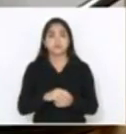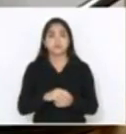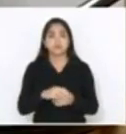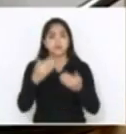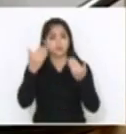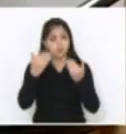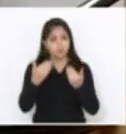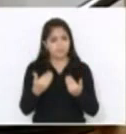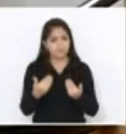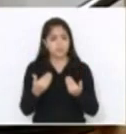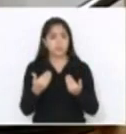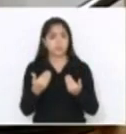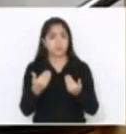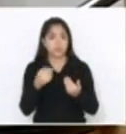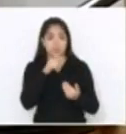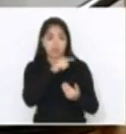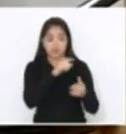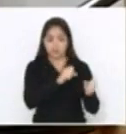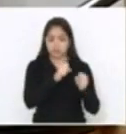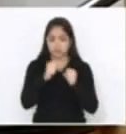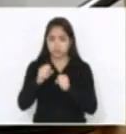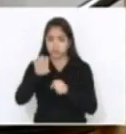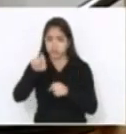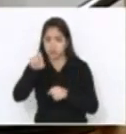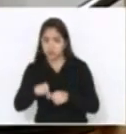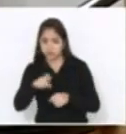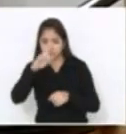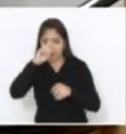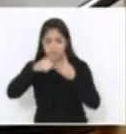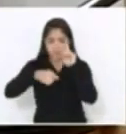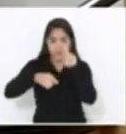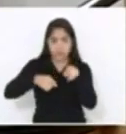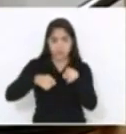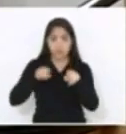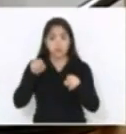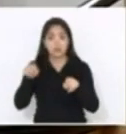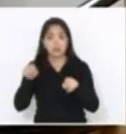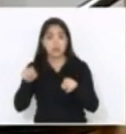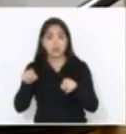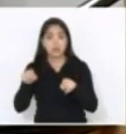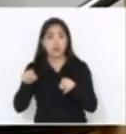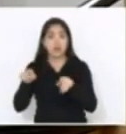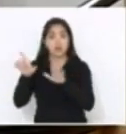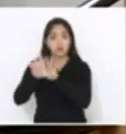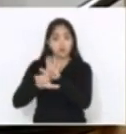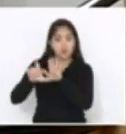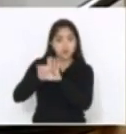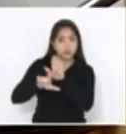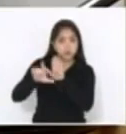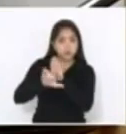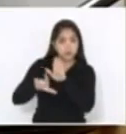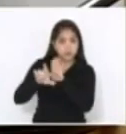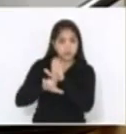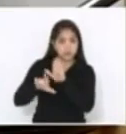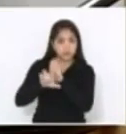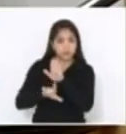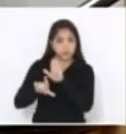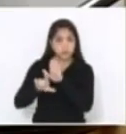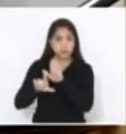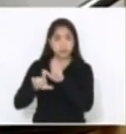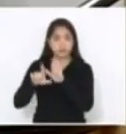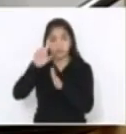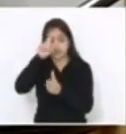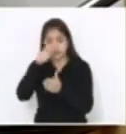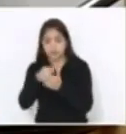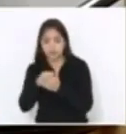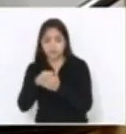Executivo manda e o Parlamento, que tem por definição constitucional lá,